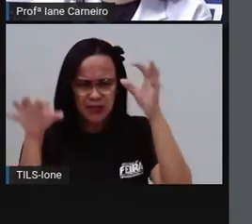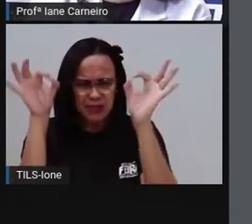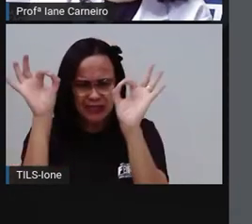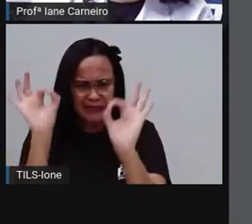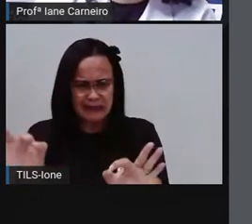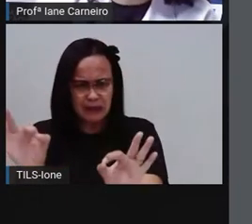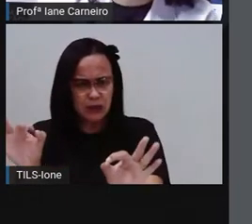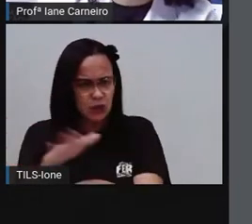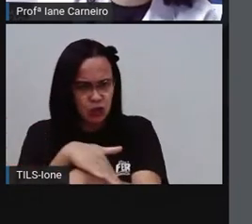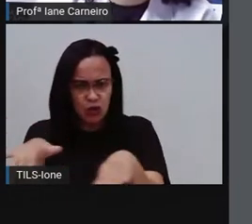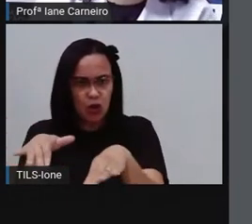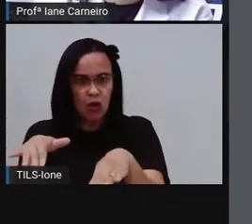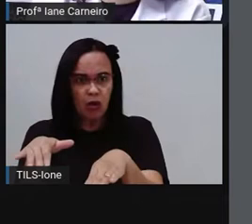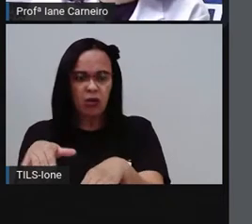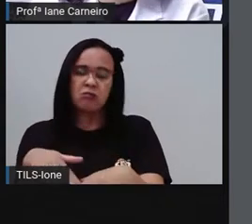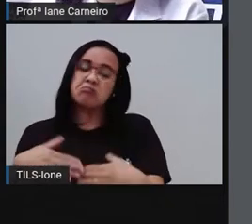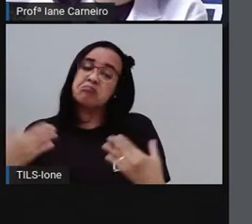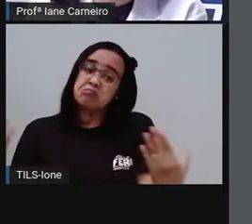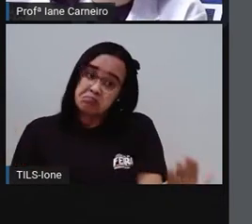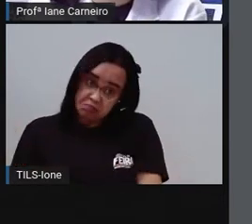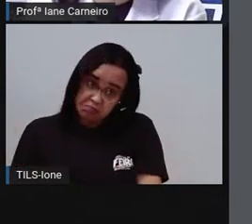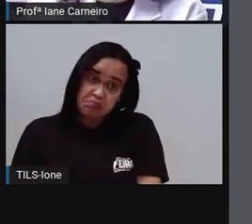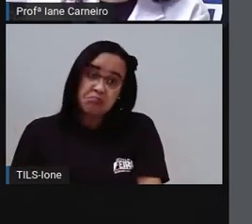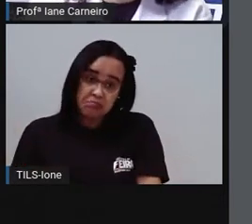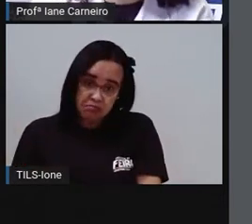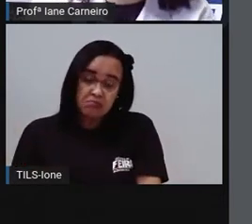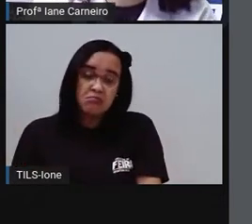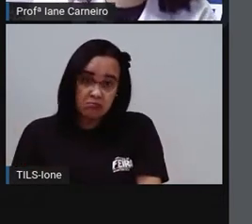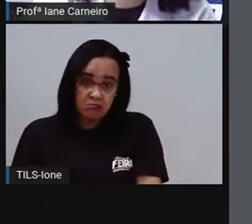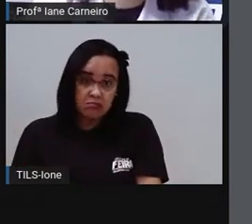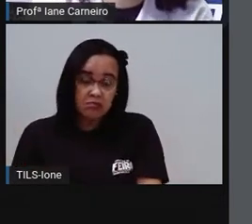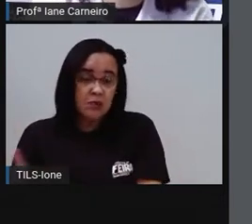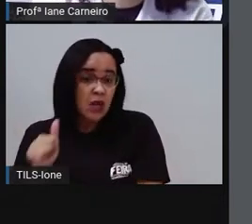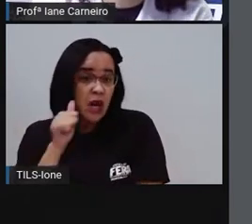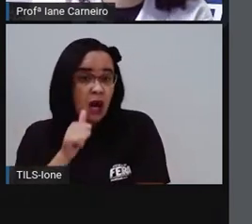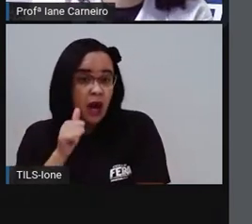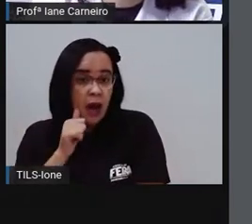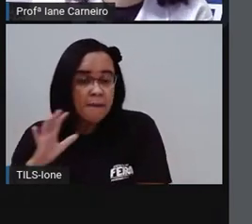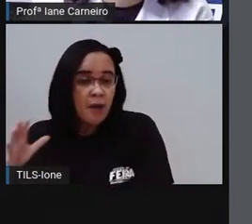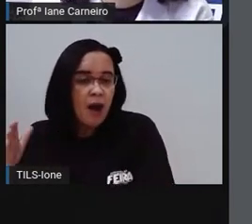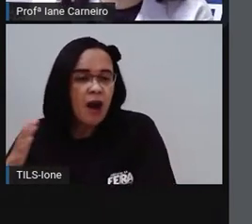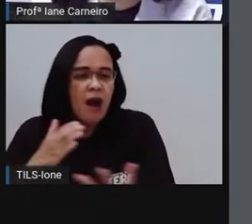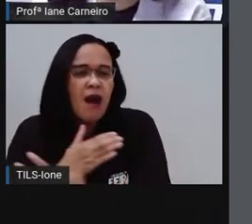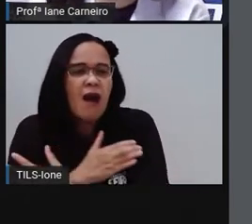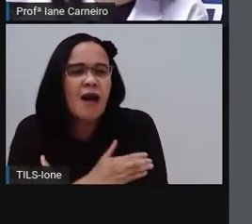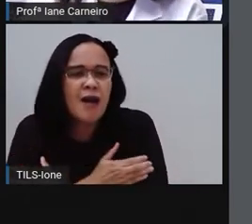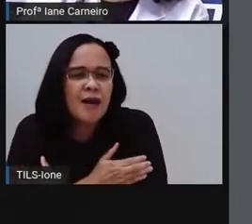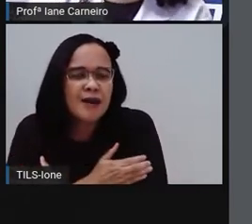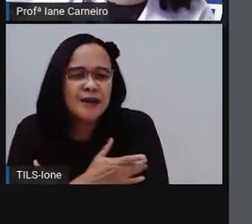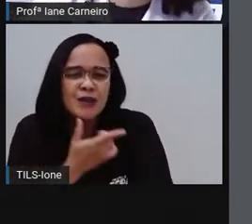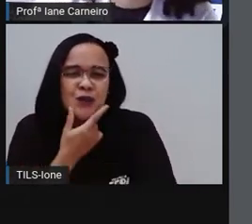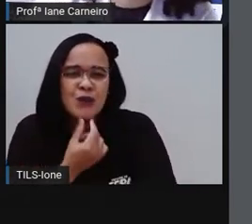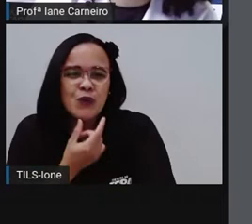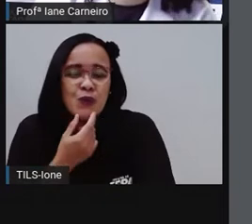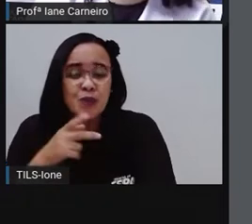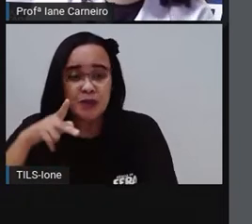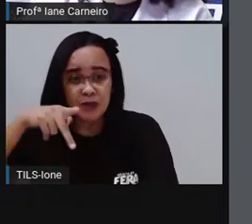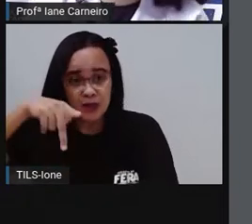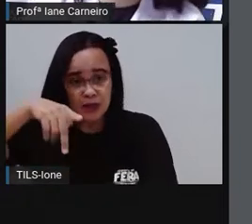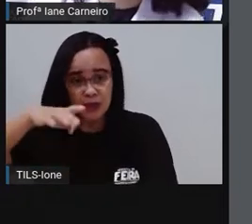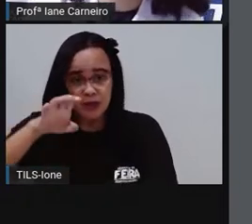A fada abraçou Pedro e falou com voz macia. Pedro, agora